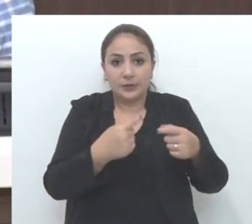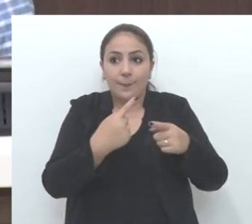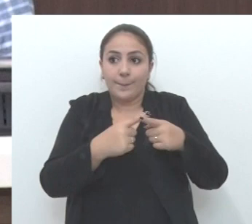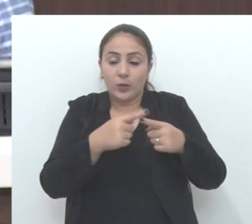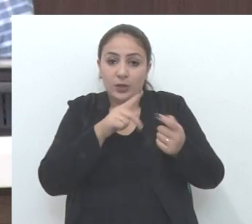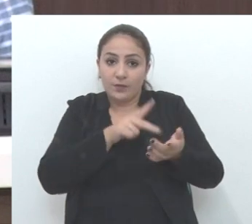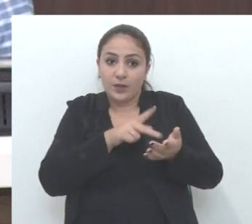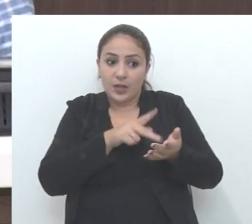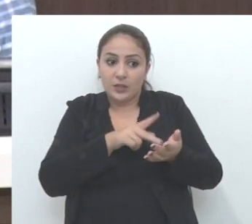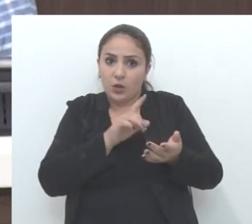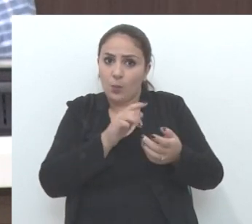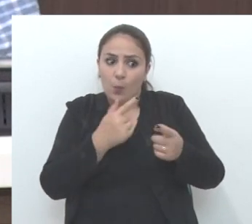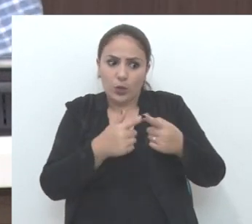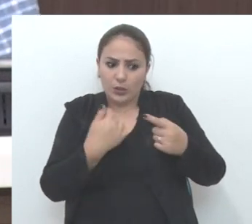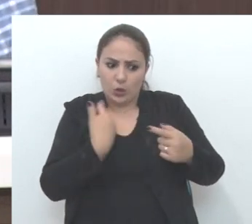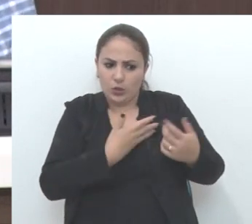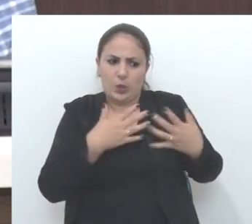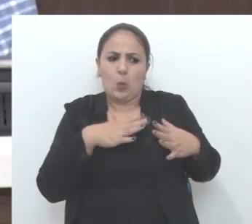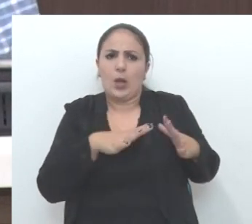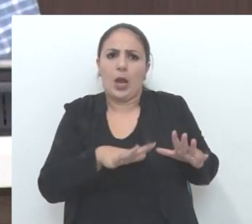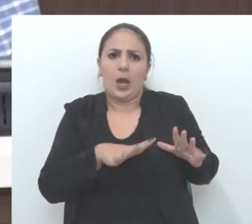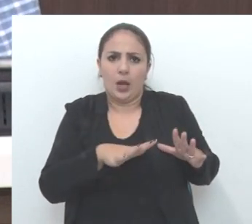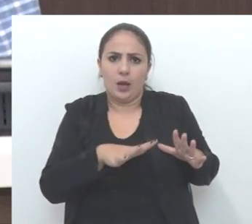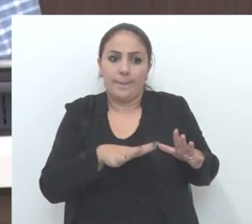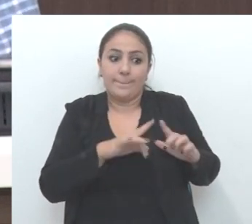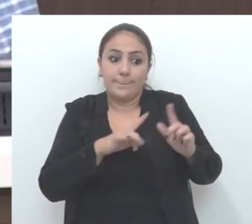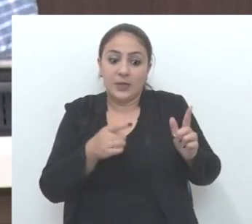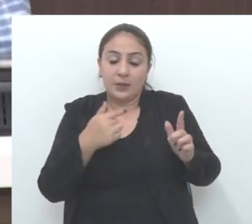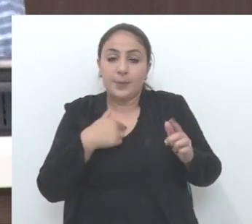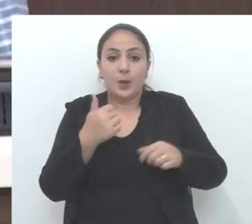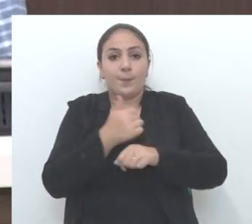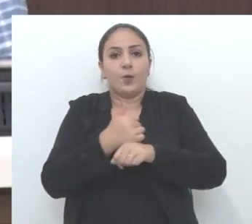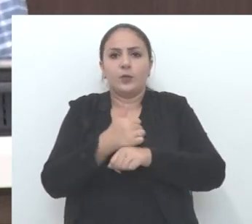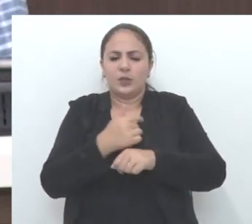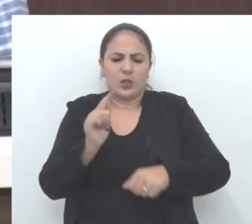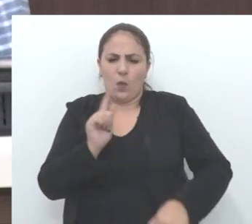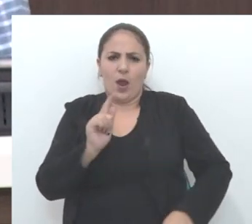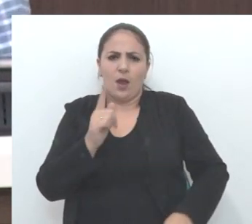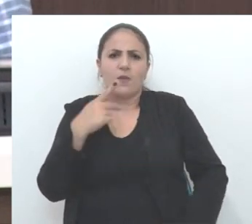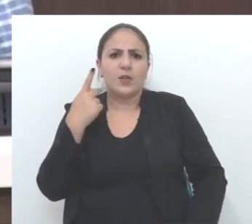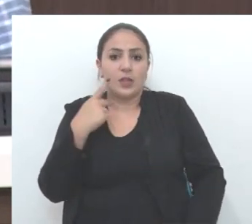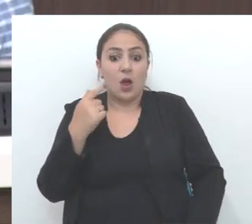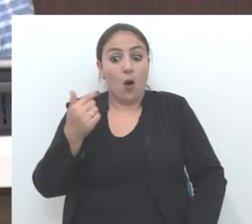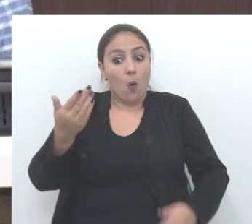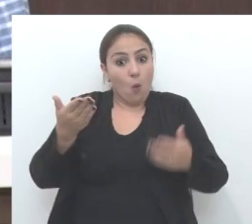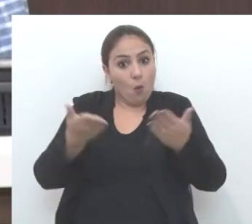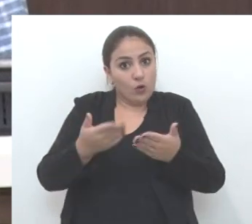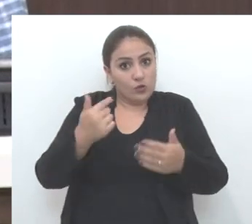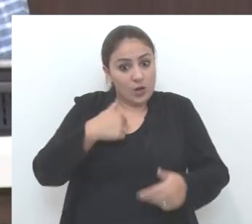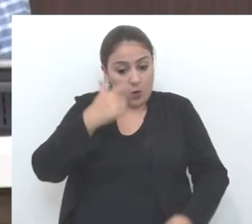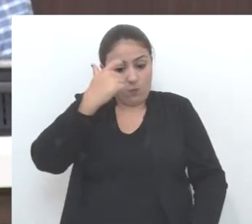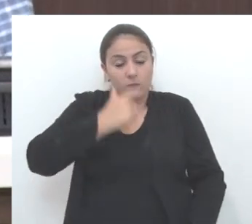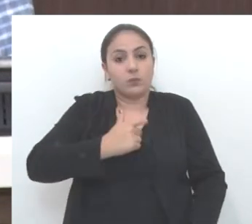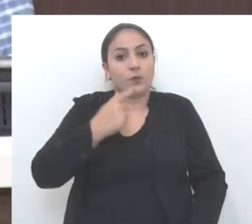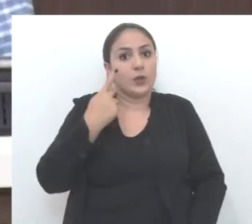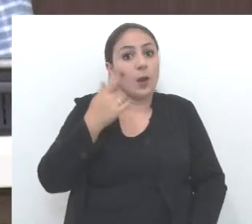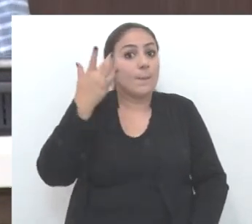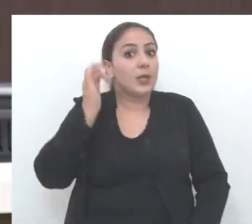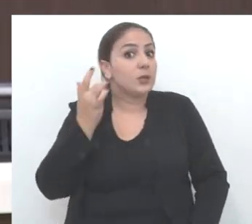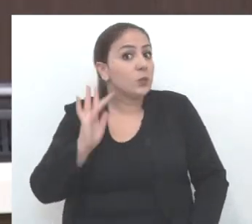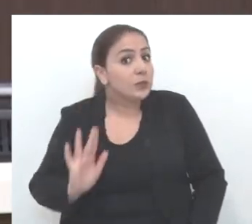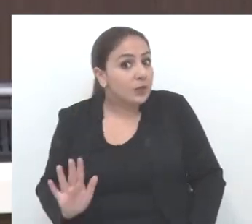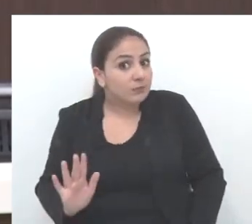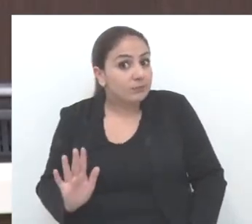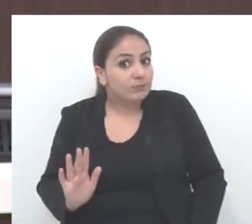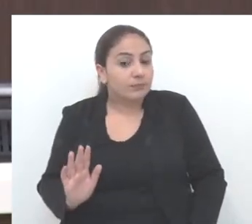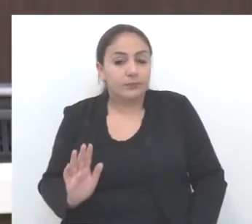porque, na verdade, não é que a gente não precise, mas a minha profissão não é vereador. Hoje eu estou vereador. Amanhã eu não sei.